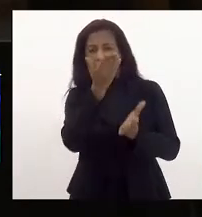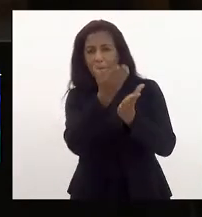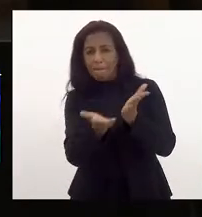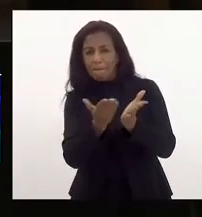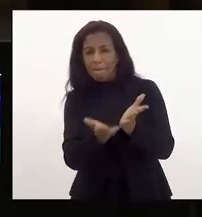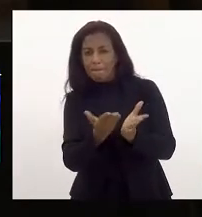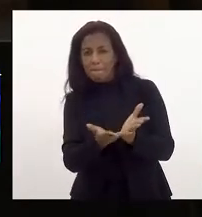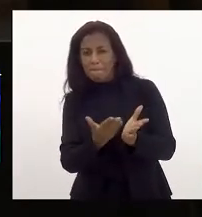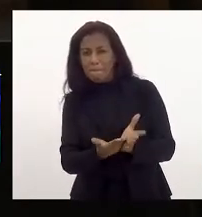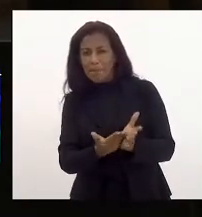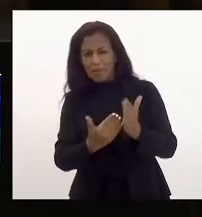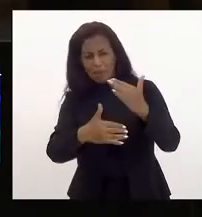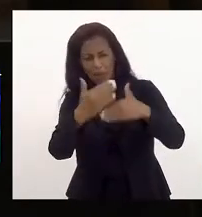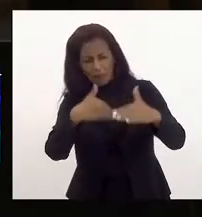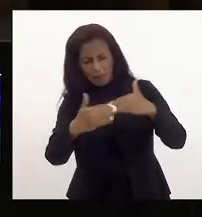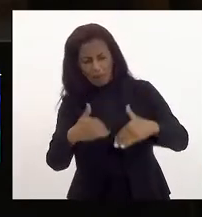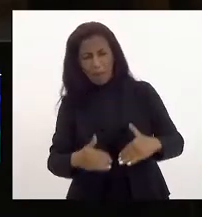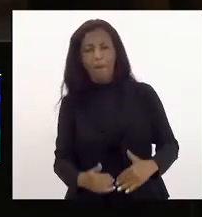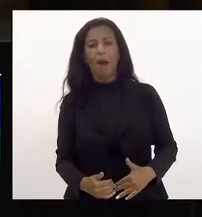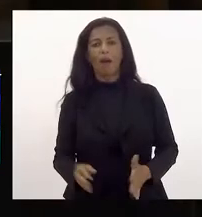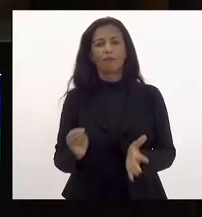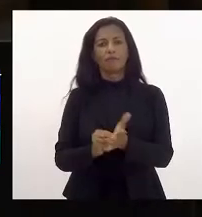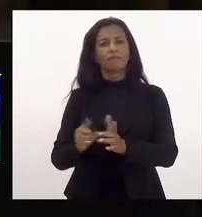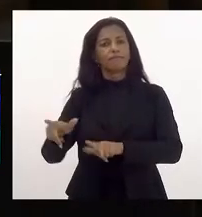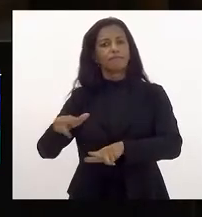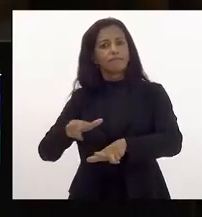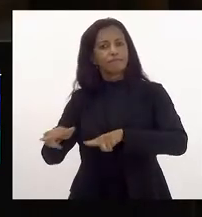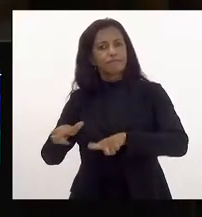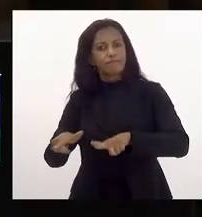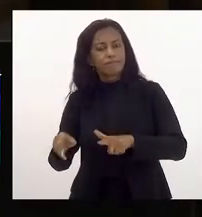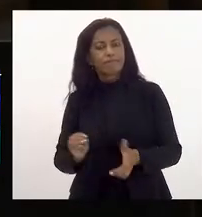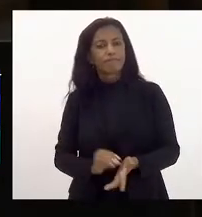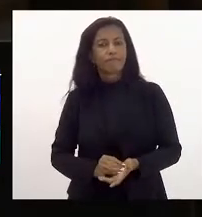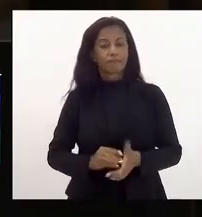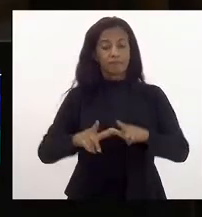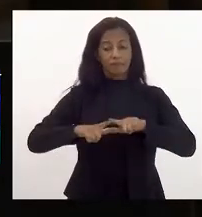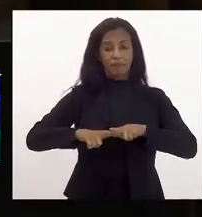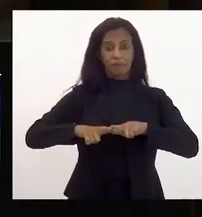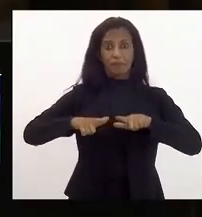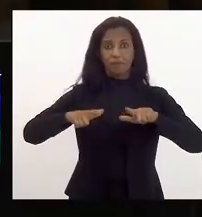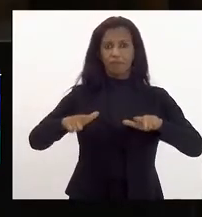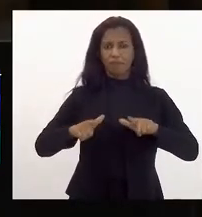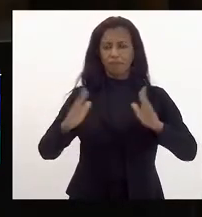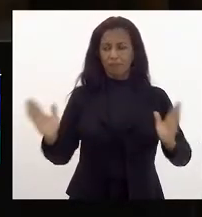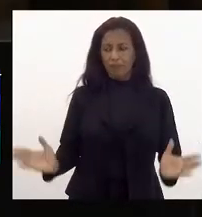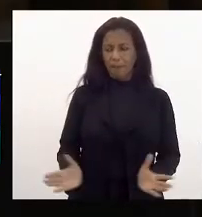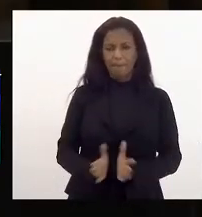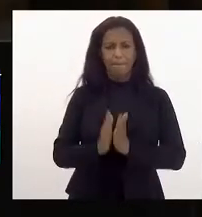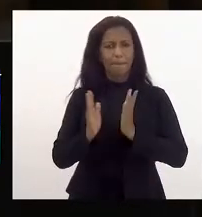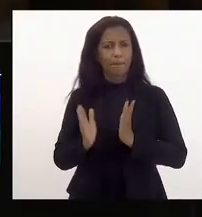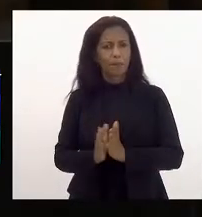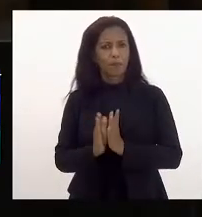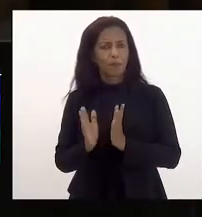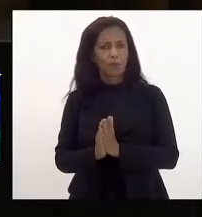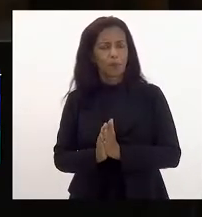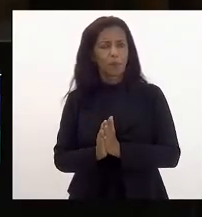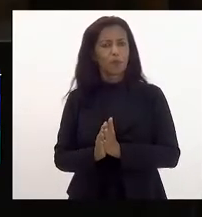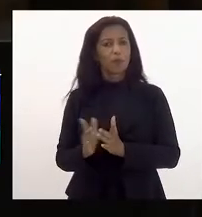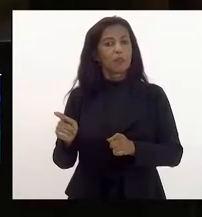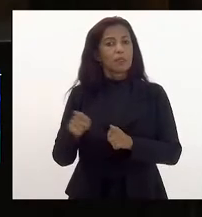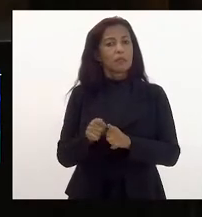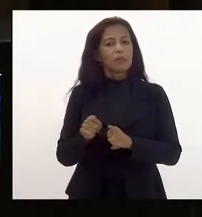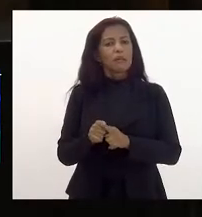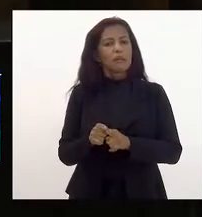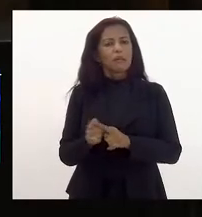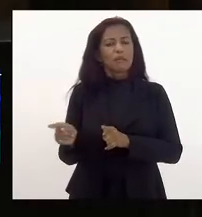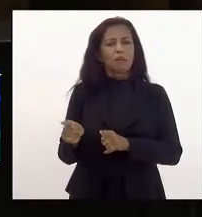progressiva dos empregos de aumento da miserabilidade e da situação de